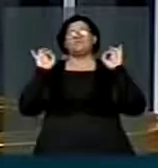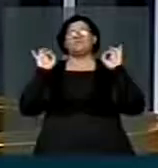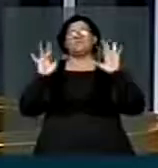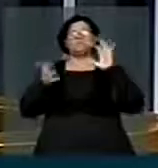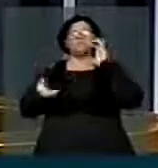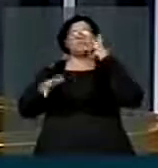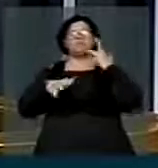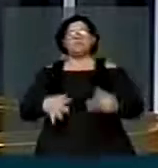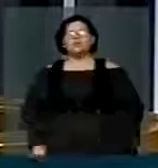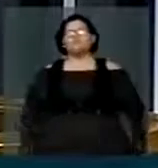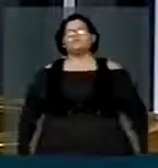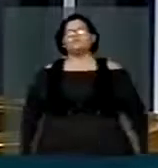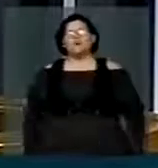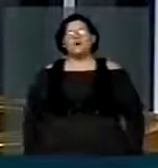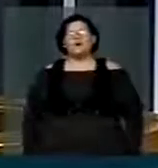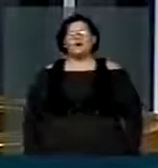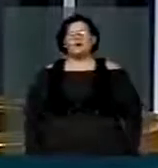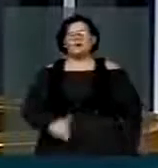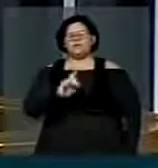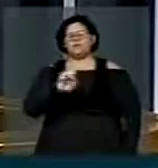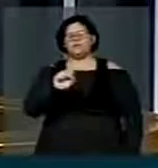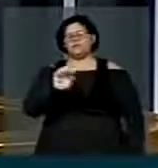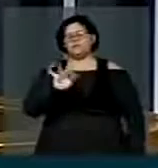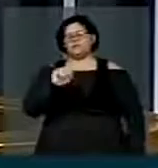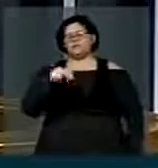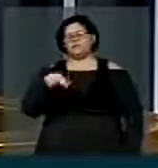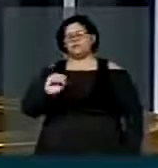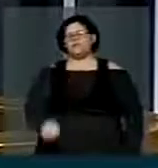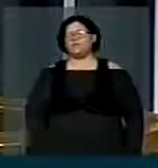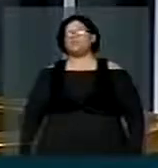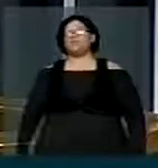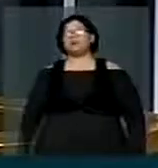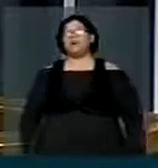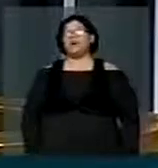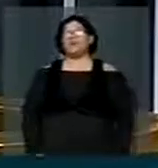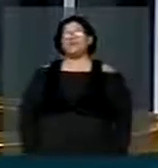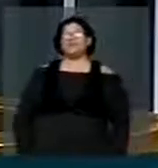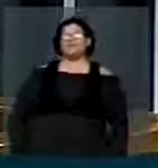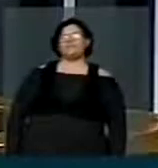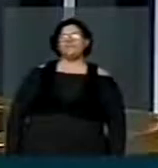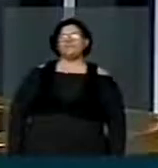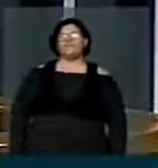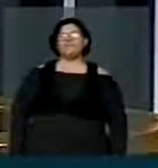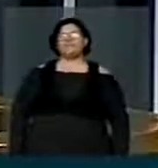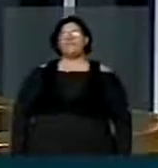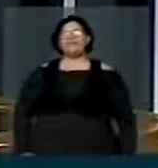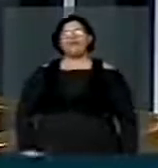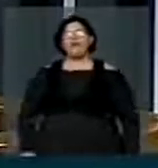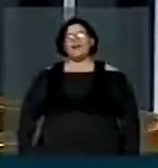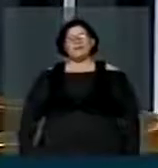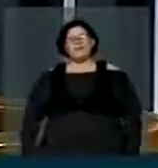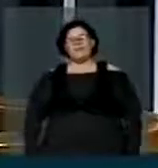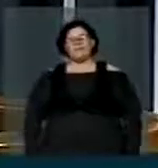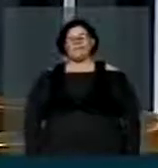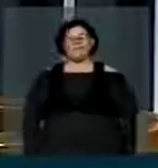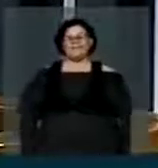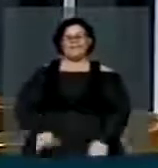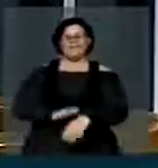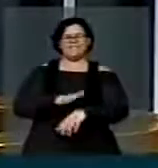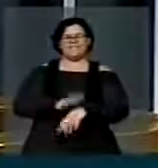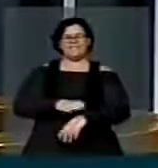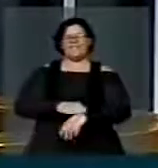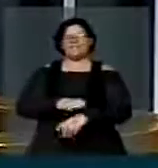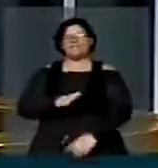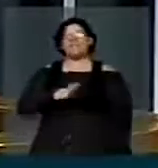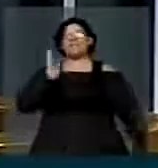decidir o destino do país e de todos os que a habitam, negando aos demais o mais frágil fio de